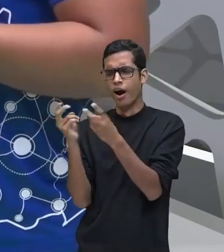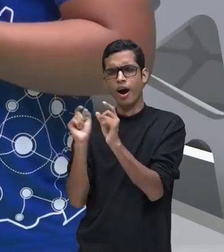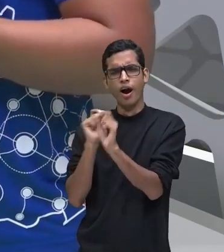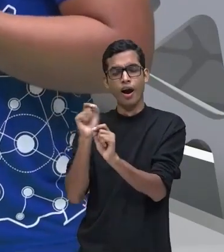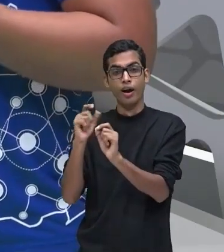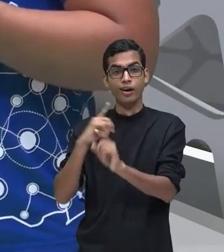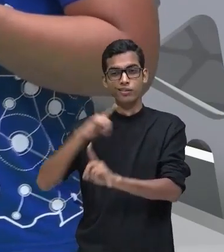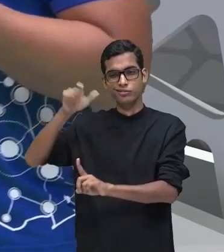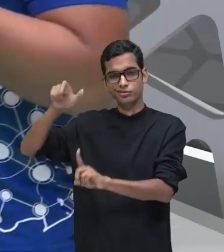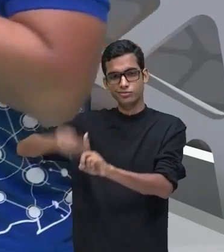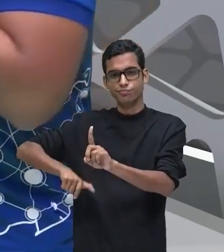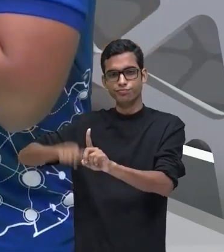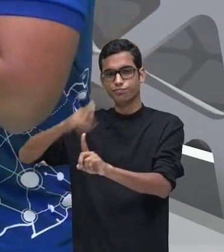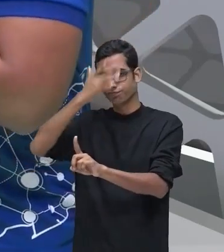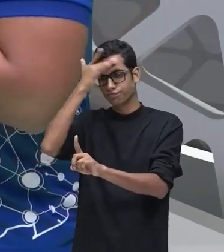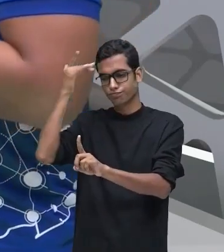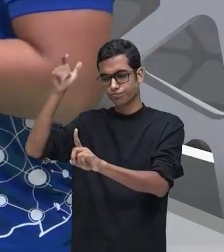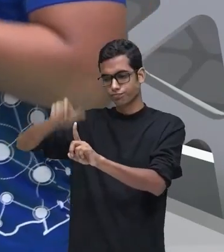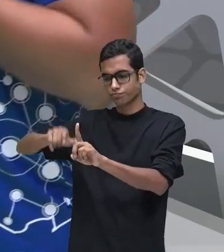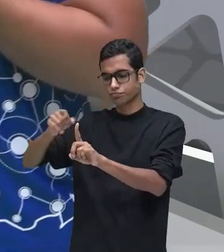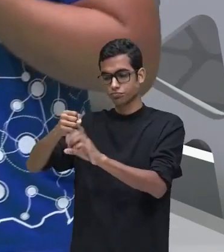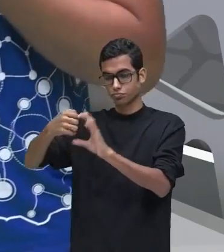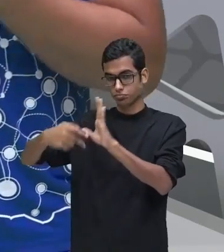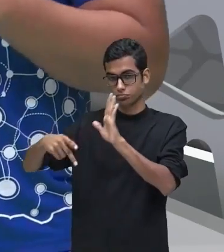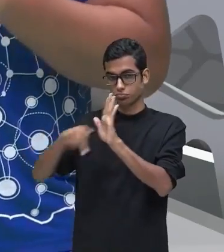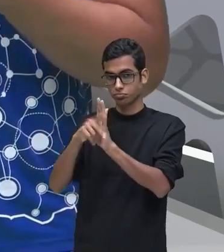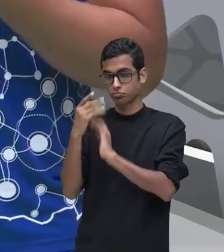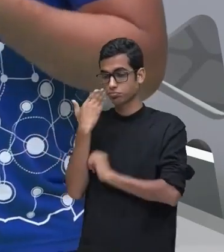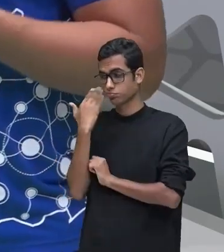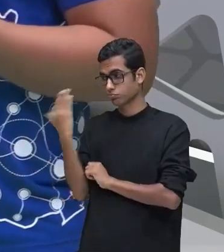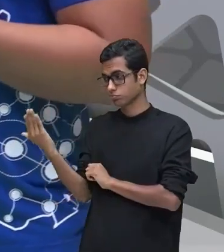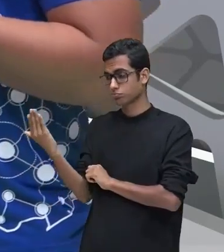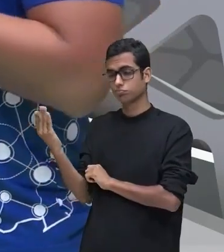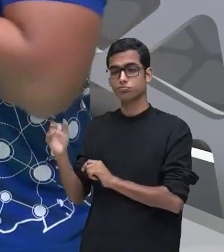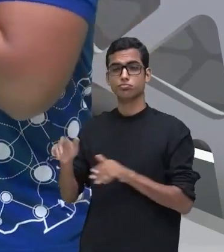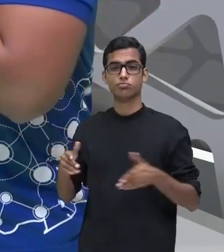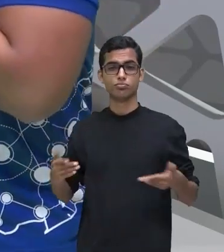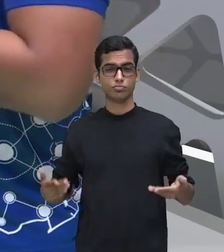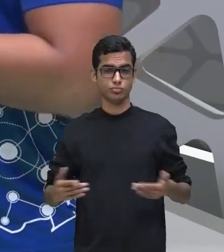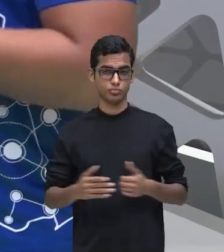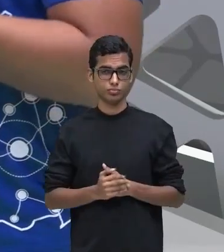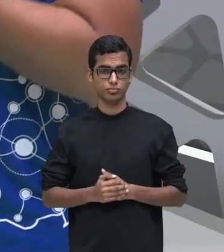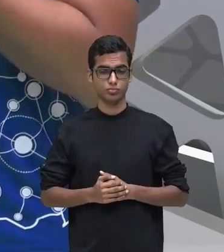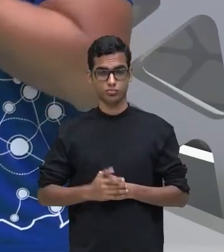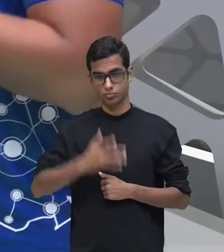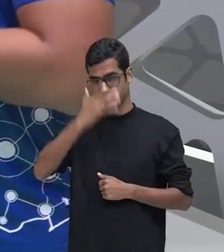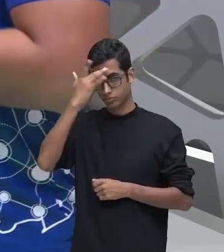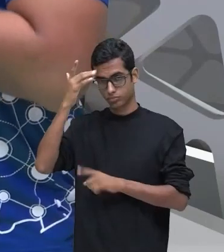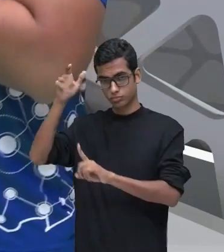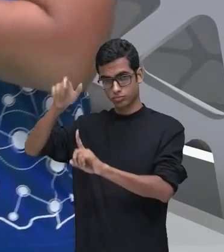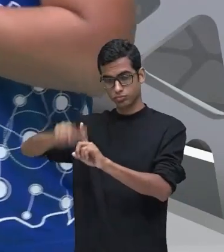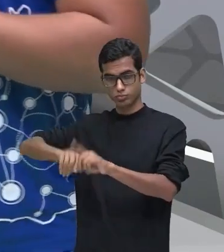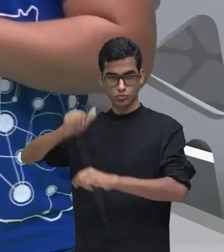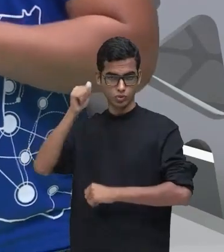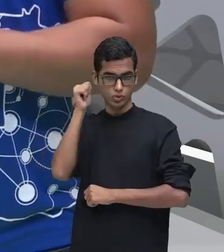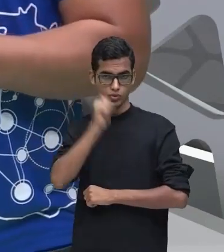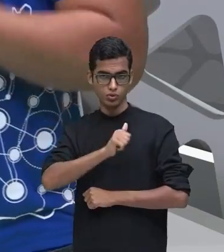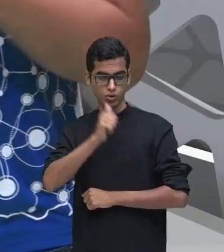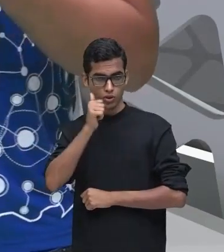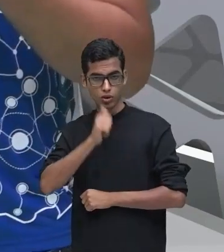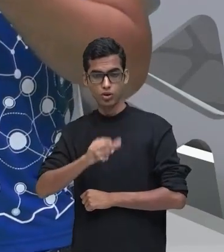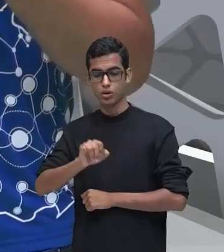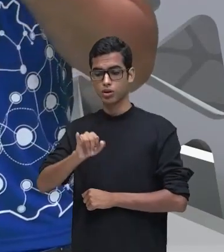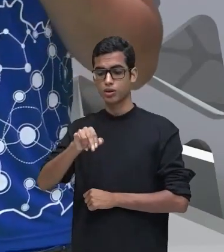personagem. Pelas características da personagem, que personagem é essa? É uma personagem, uma mulher, uma